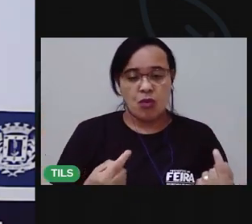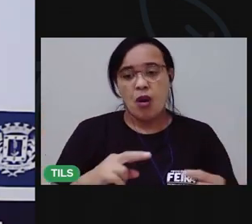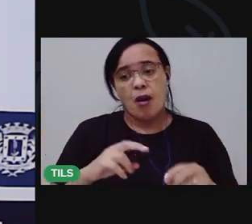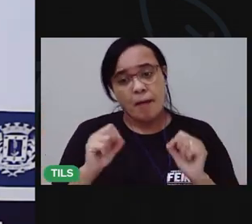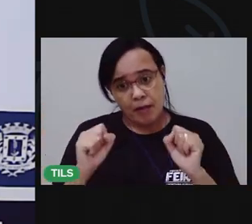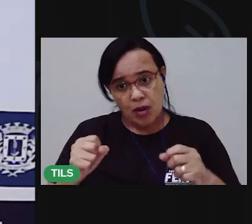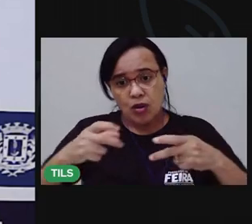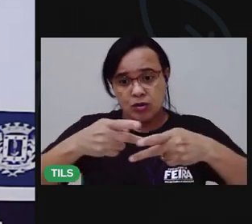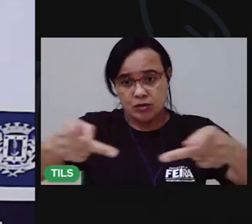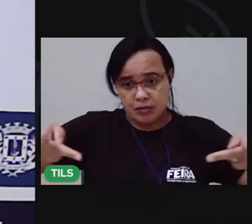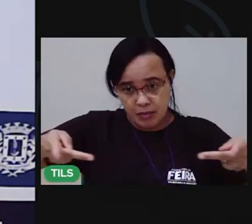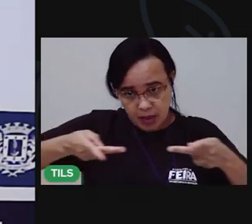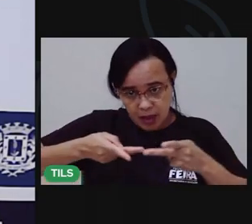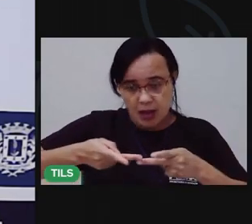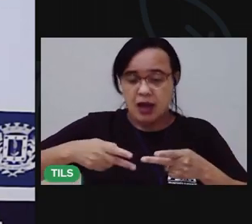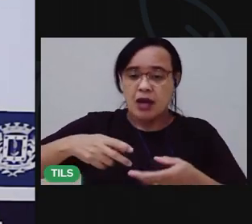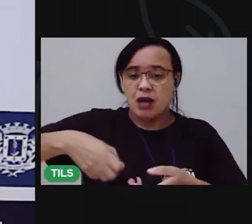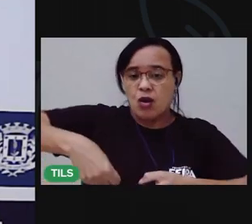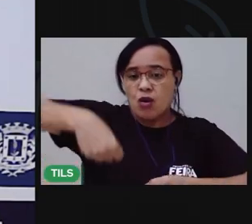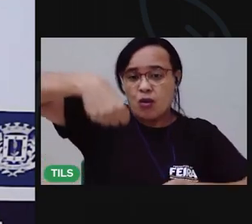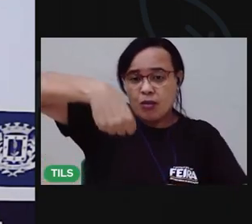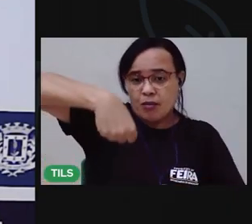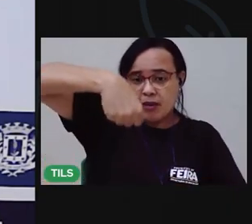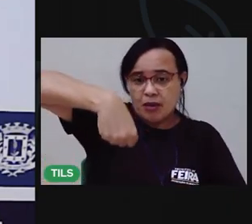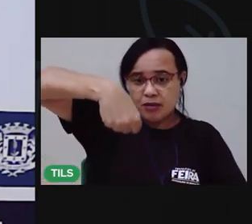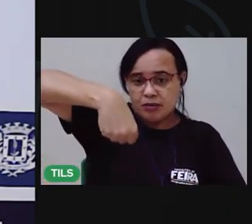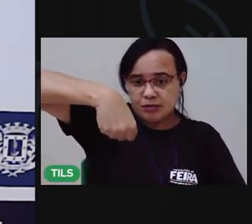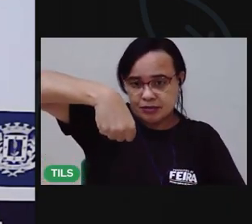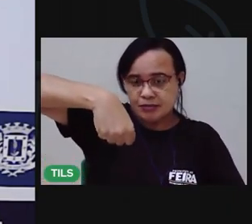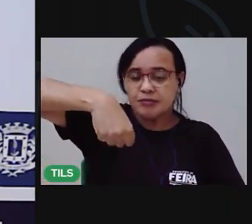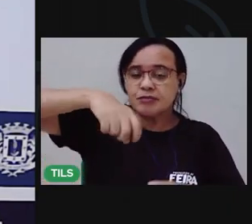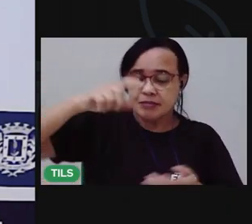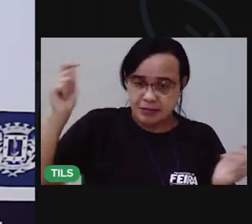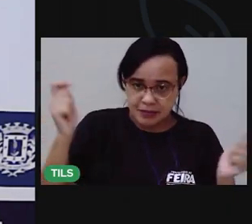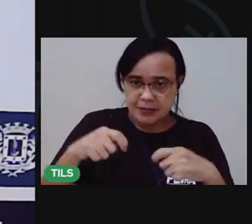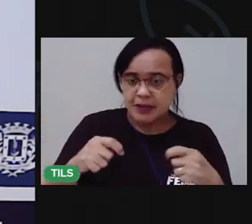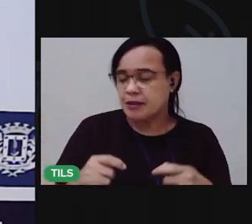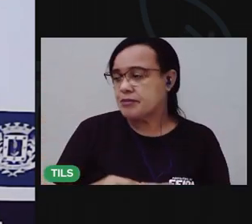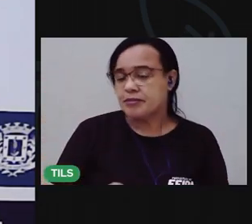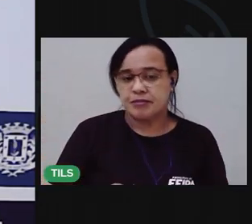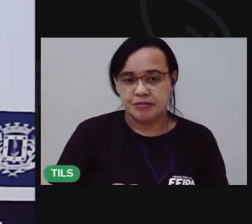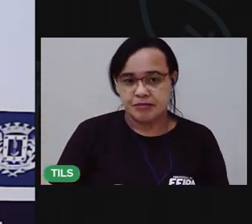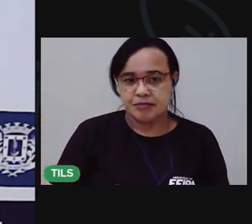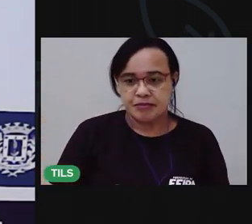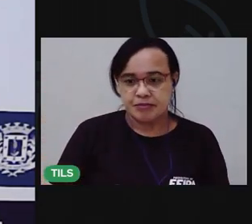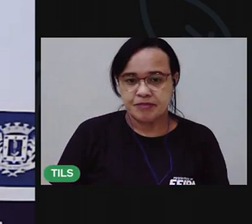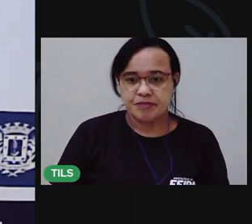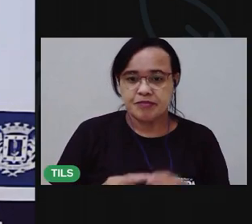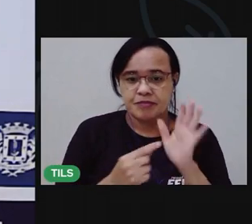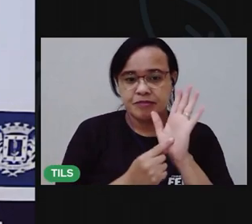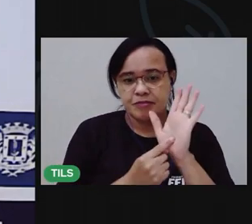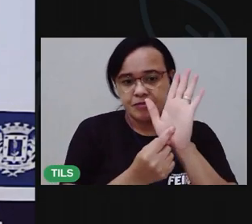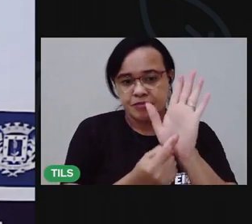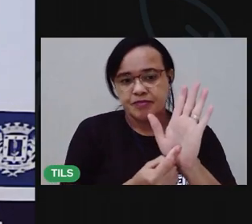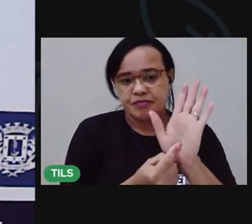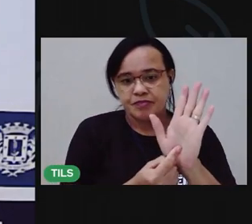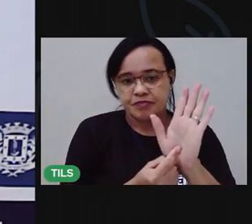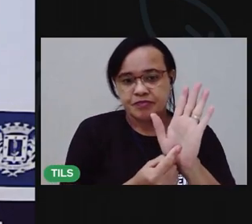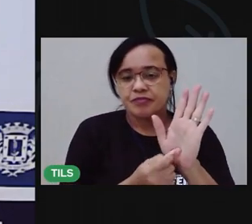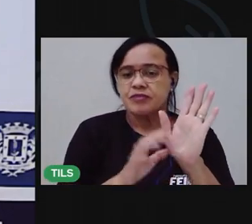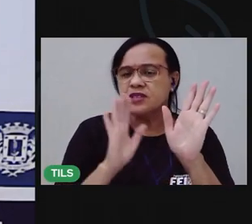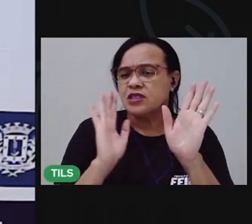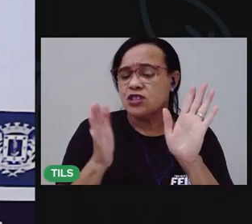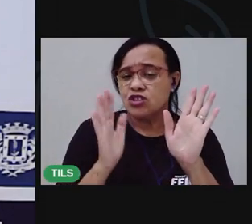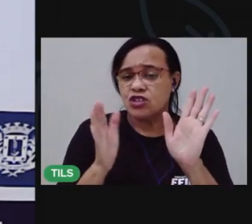os pratos descartáveis, você vai precisar fazer furos nas laterais. Eu não fiz furos nas laterais do meu vaso porque ele já